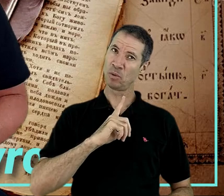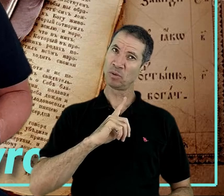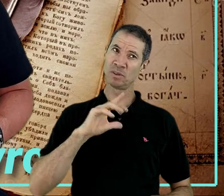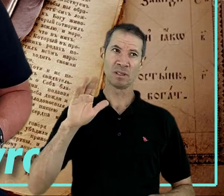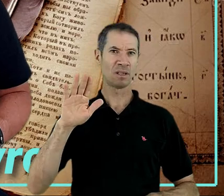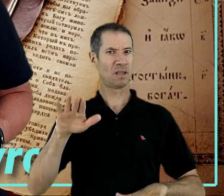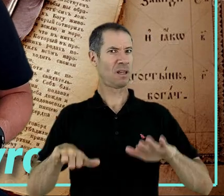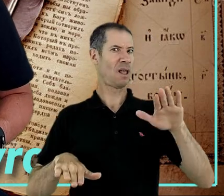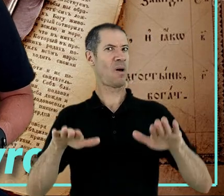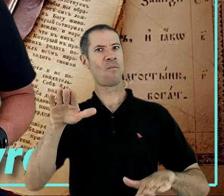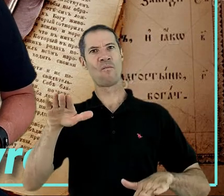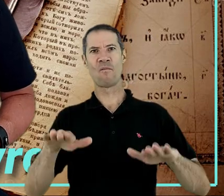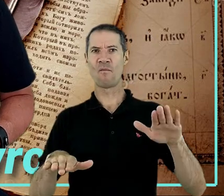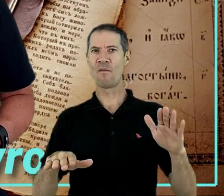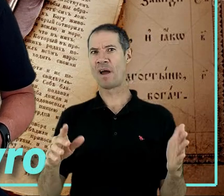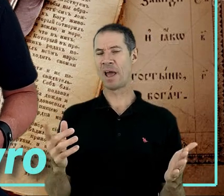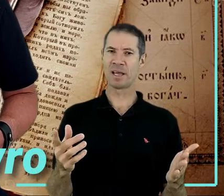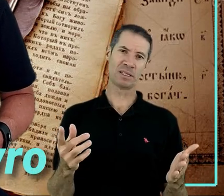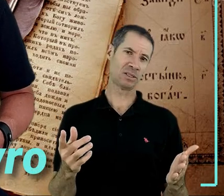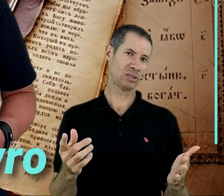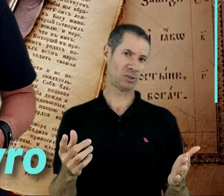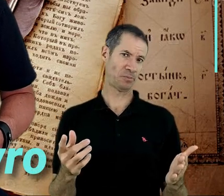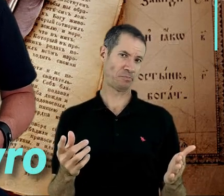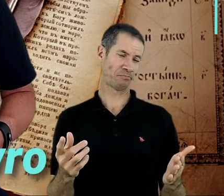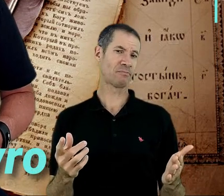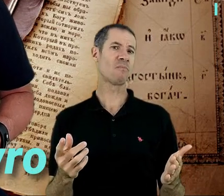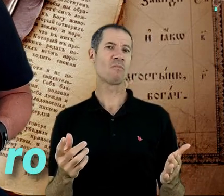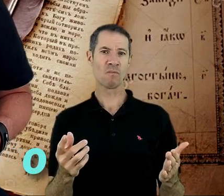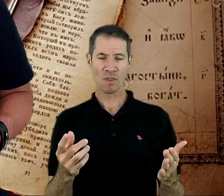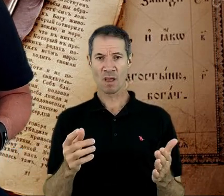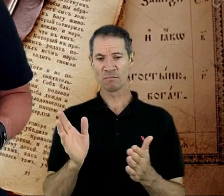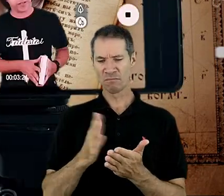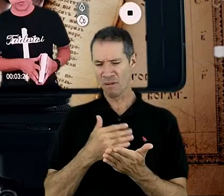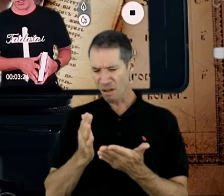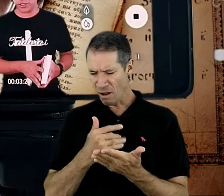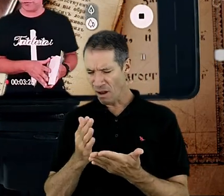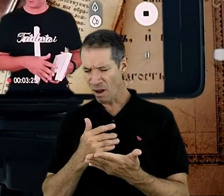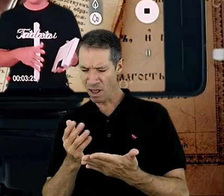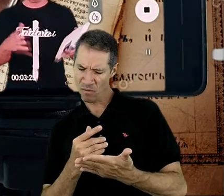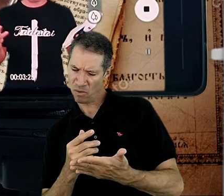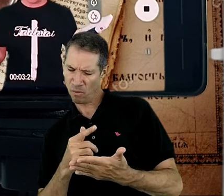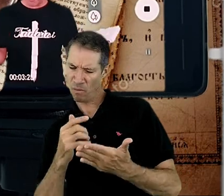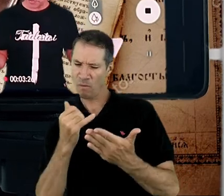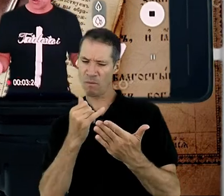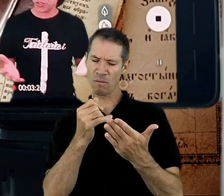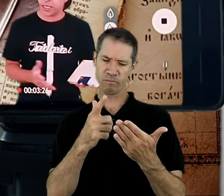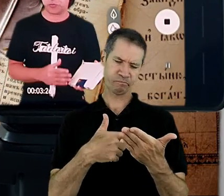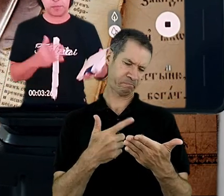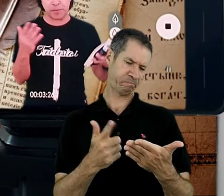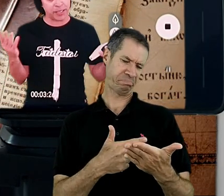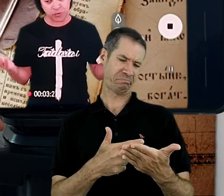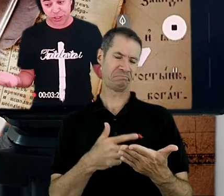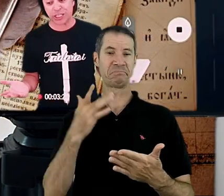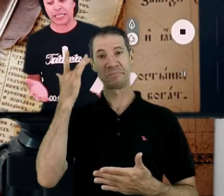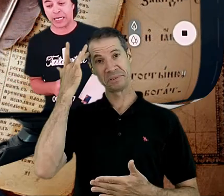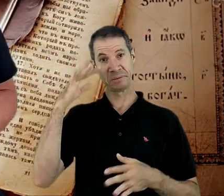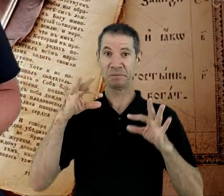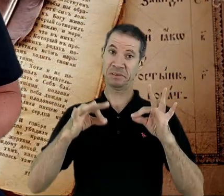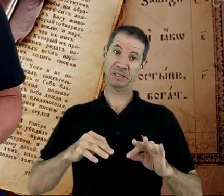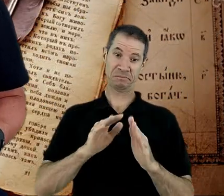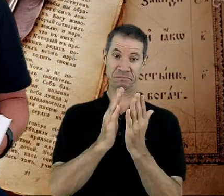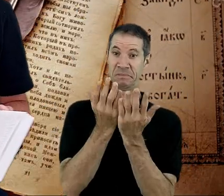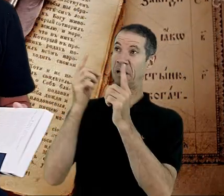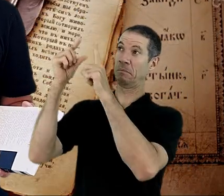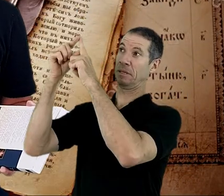editores deste livro, que escreveram este livro. Não sabemos ao certo, a Bíblia não deixa claro.